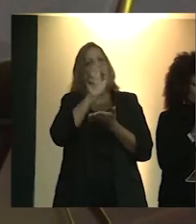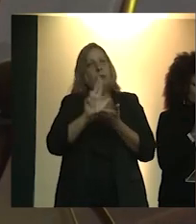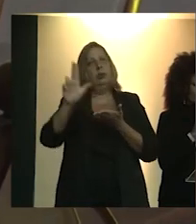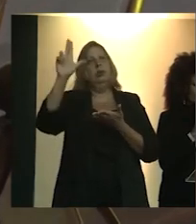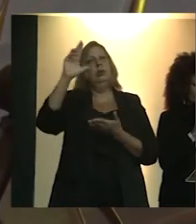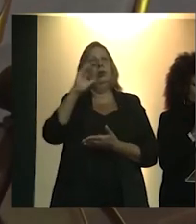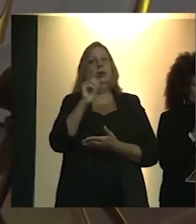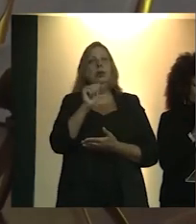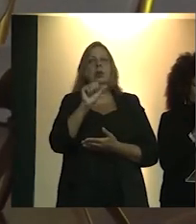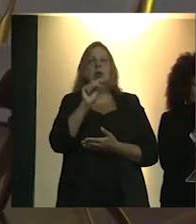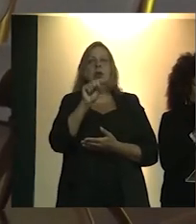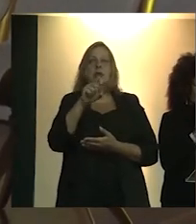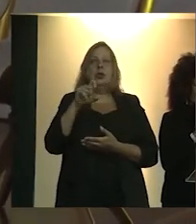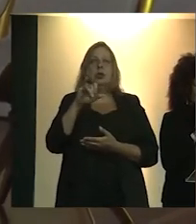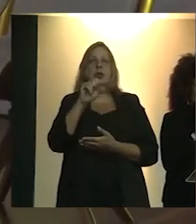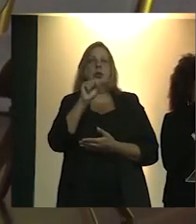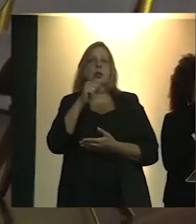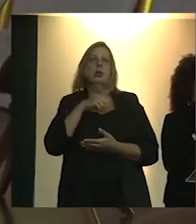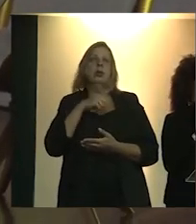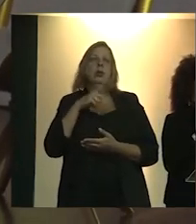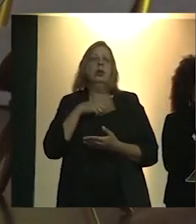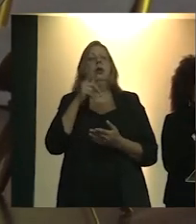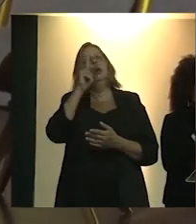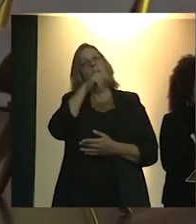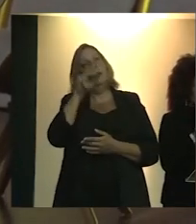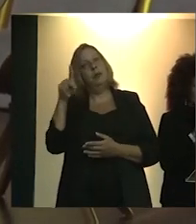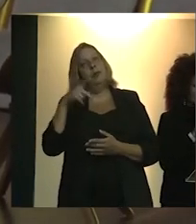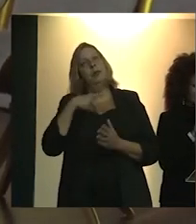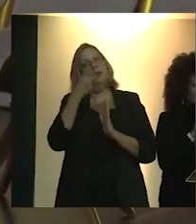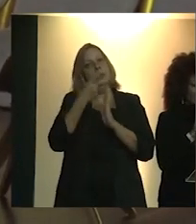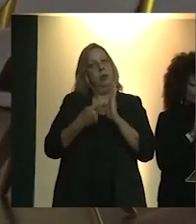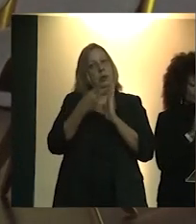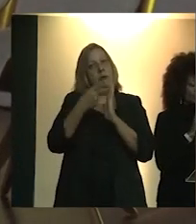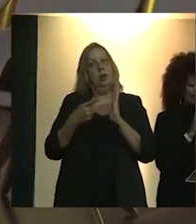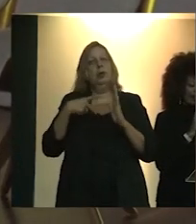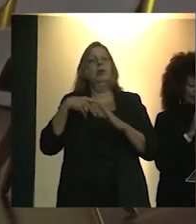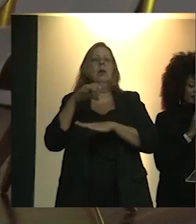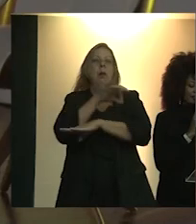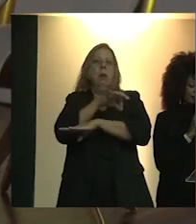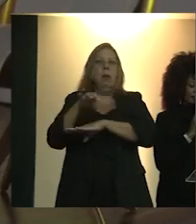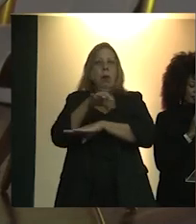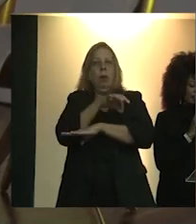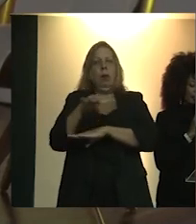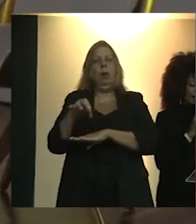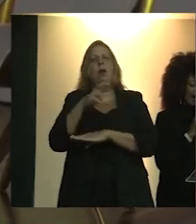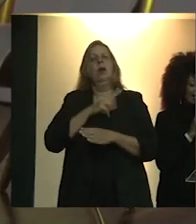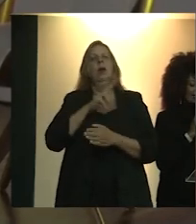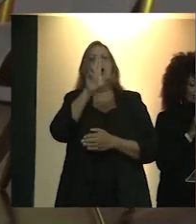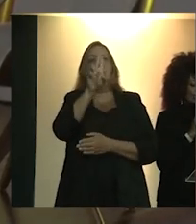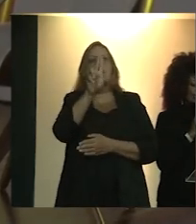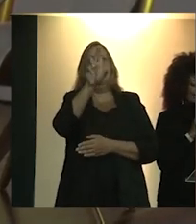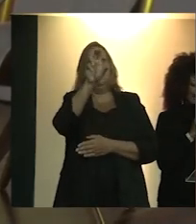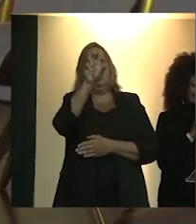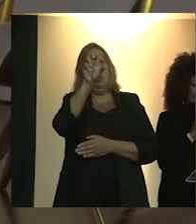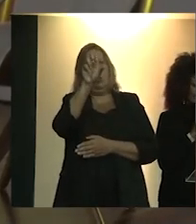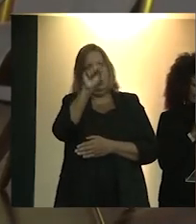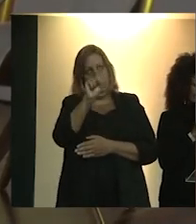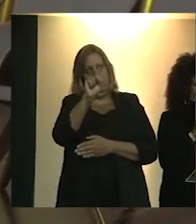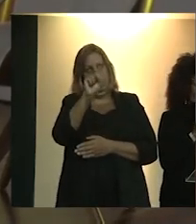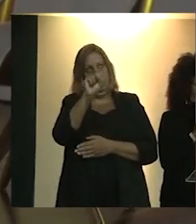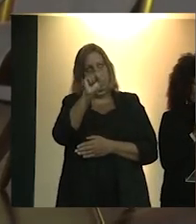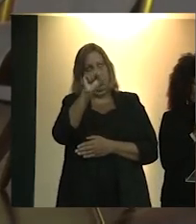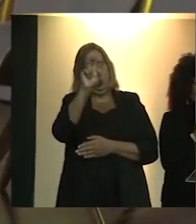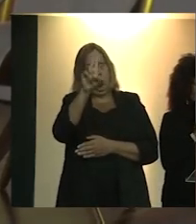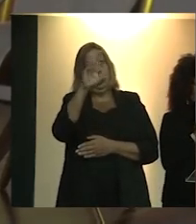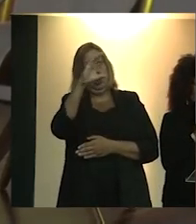professor de projeto do curso de Arquitetura e Urbanismo da UCS, assessor técnico